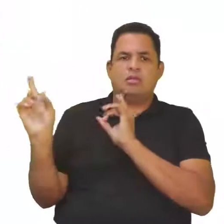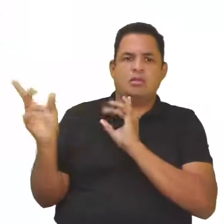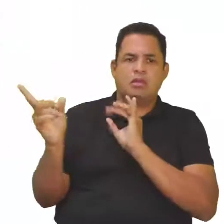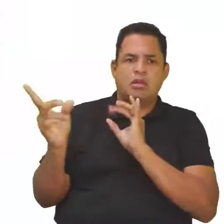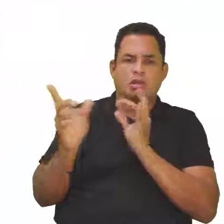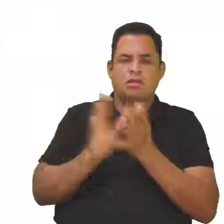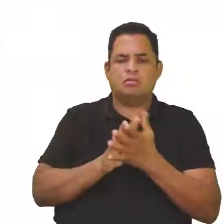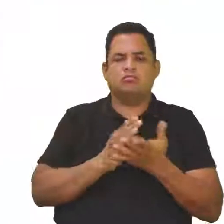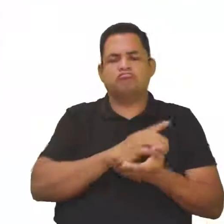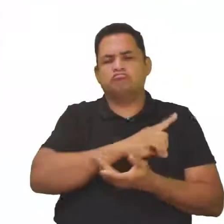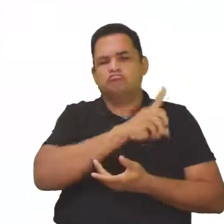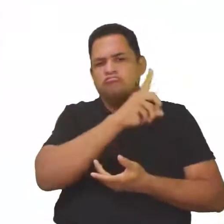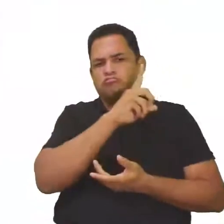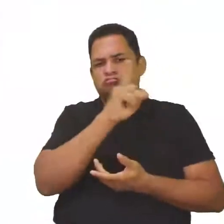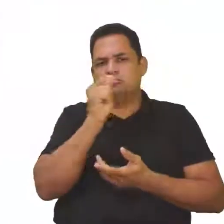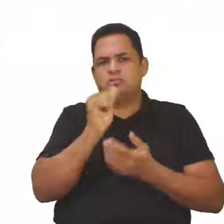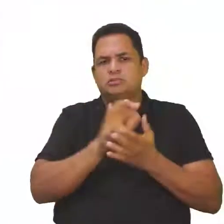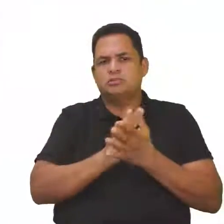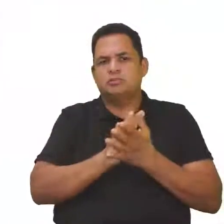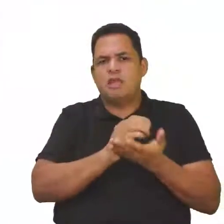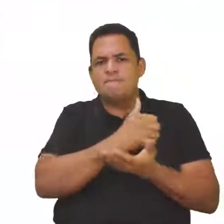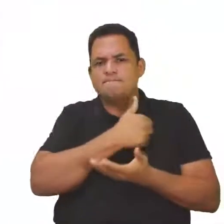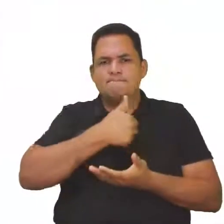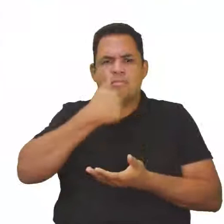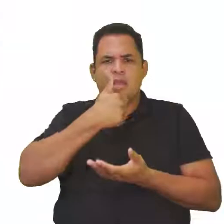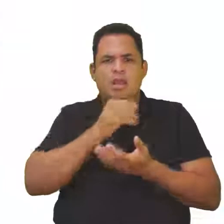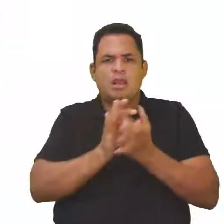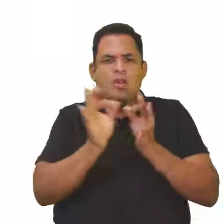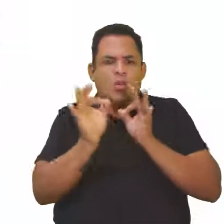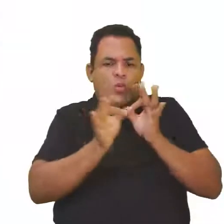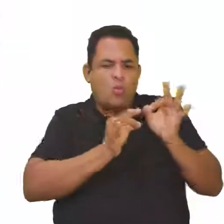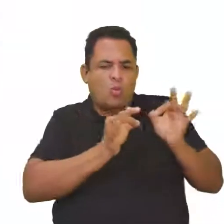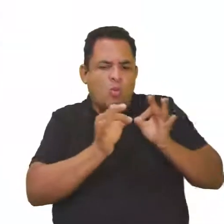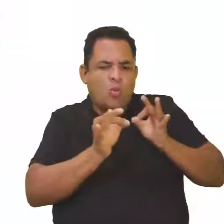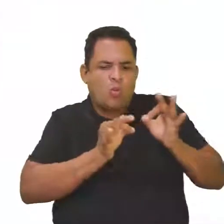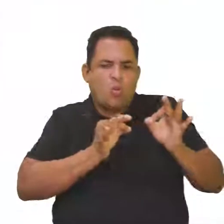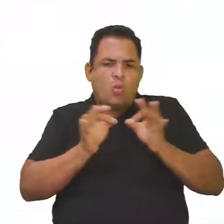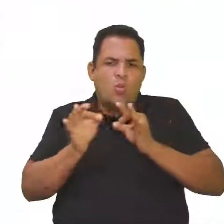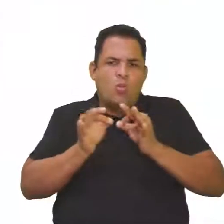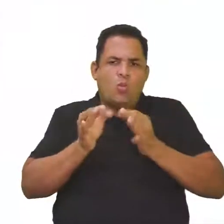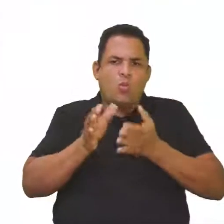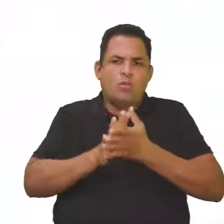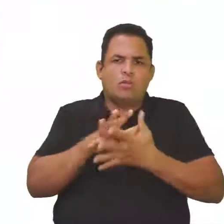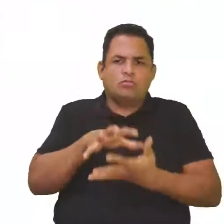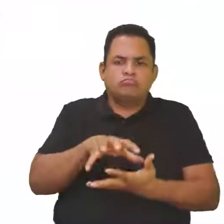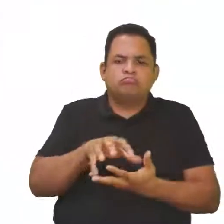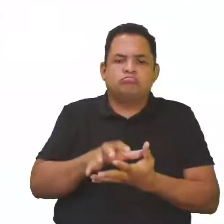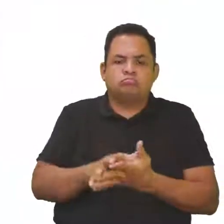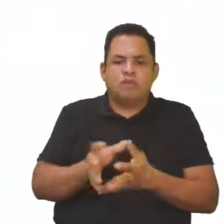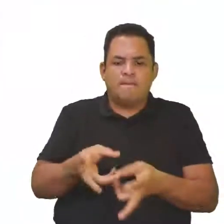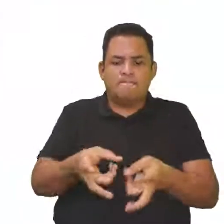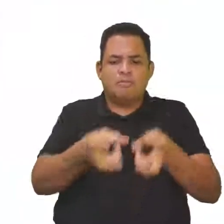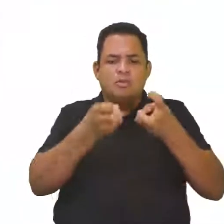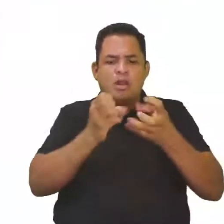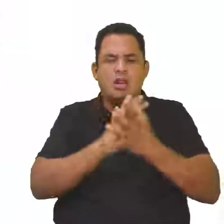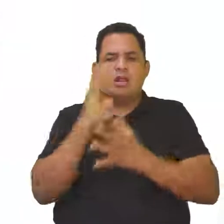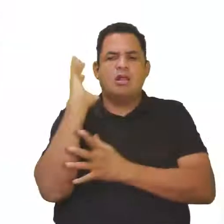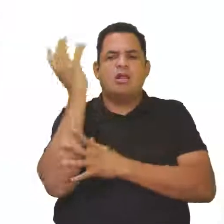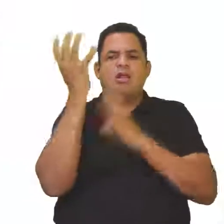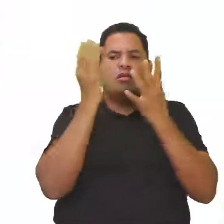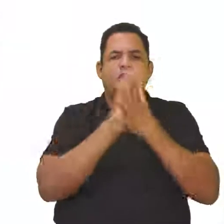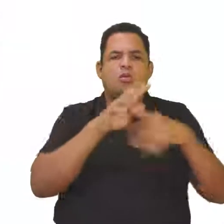dia mais sofística, os mecanismos de extrair da natureza